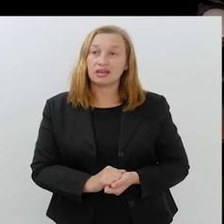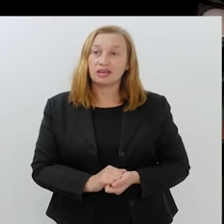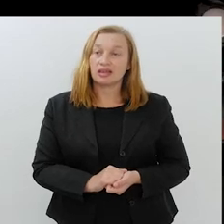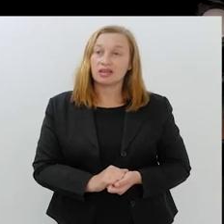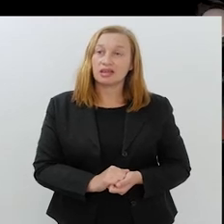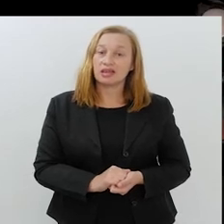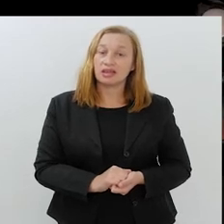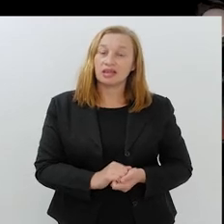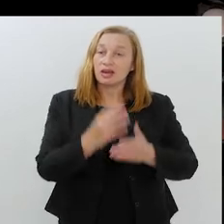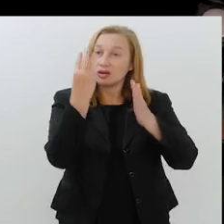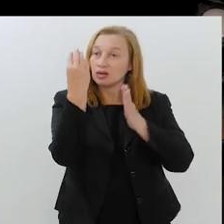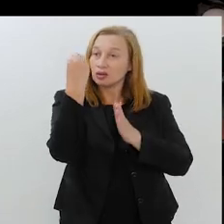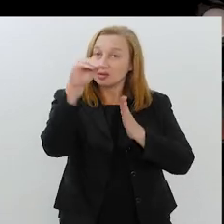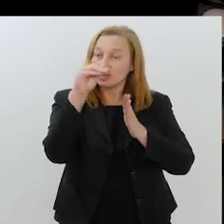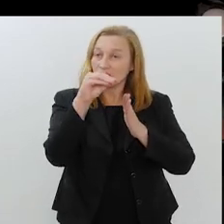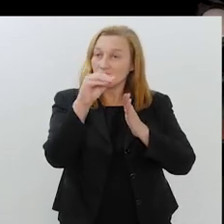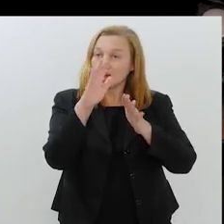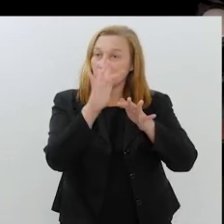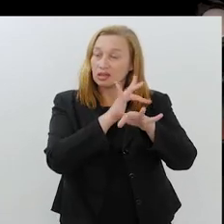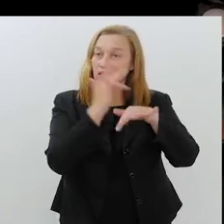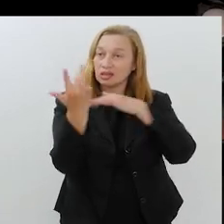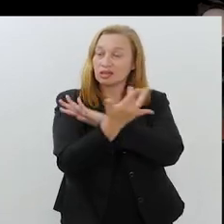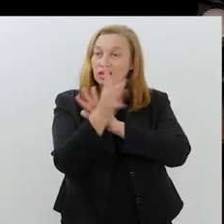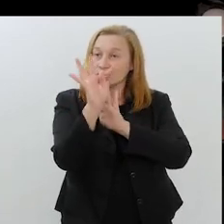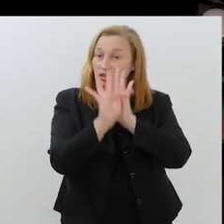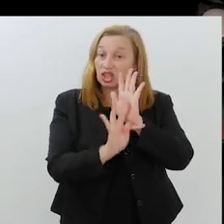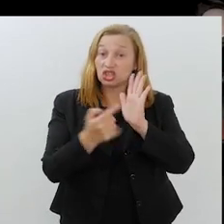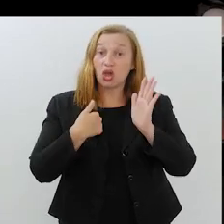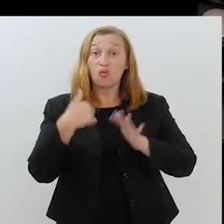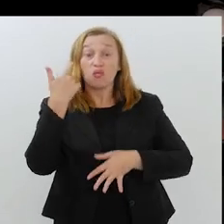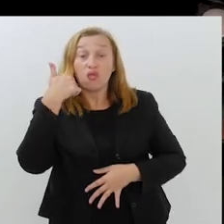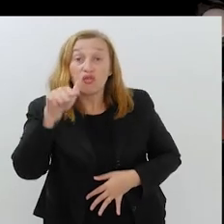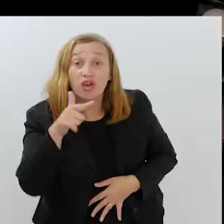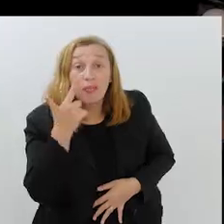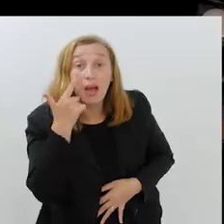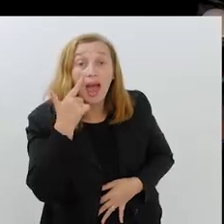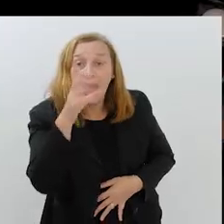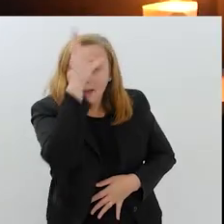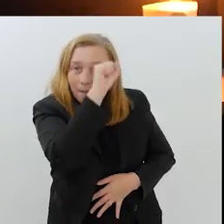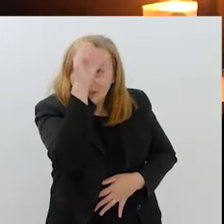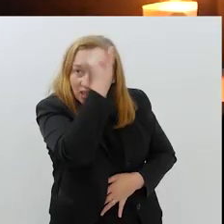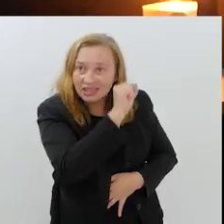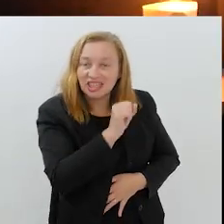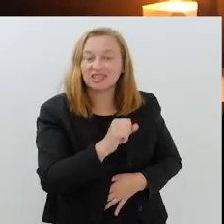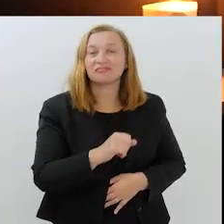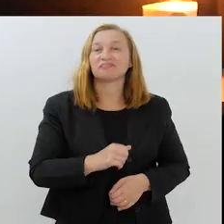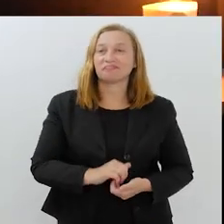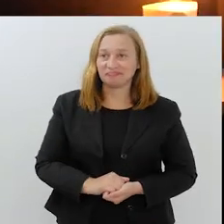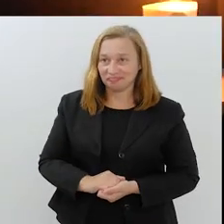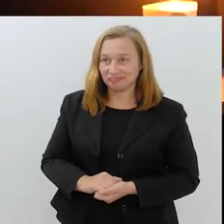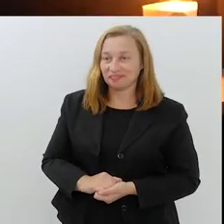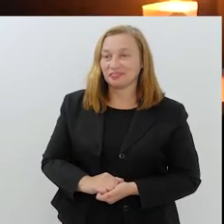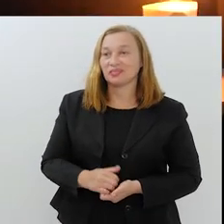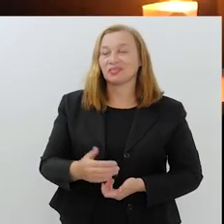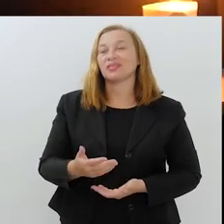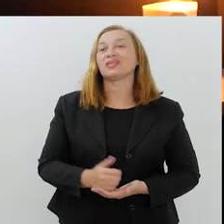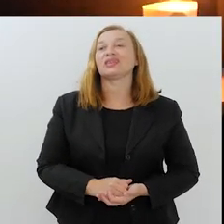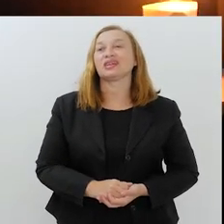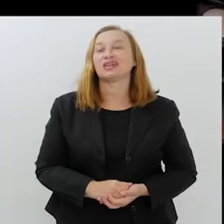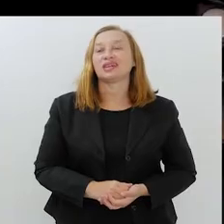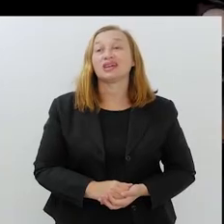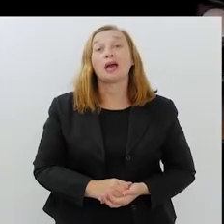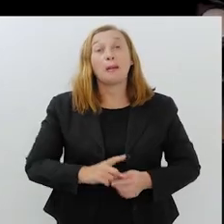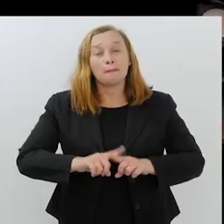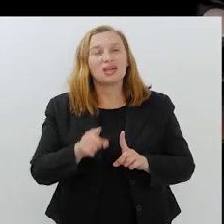um texto, eu já estou lá para aprender alguma coisa e só roubati ele uma vez.